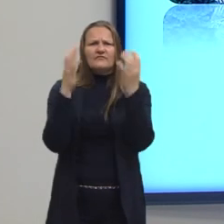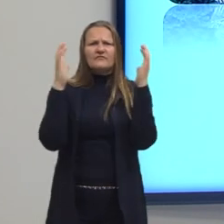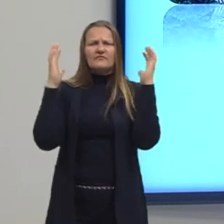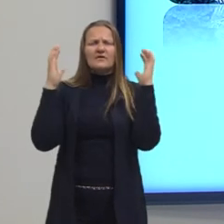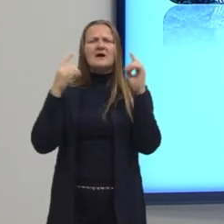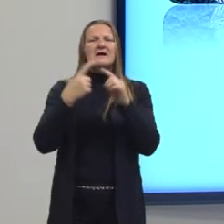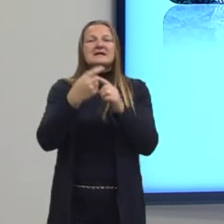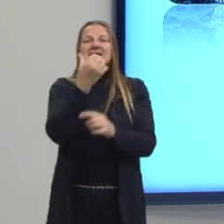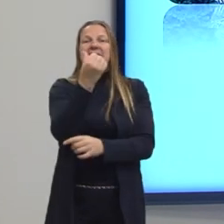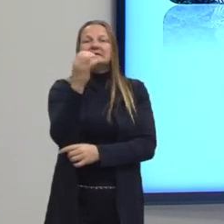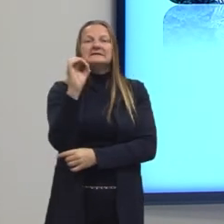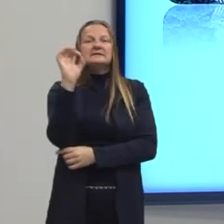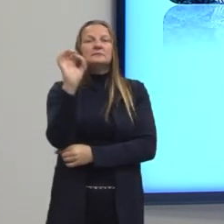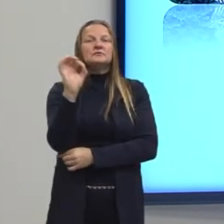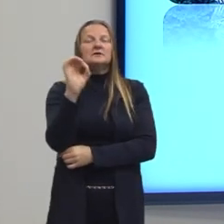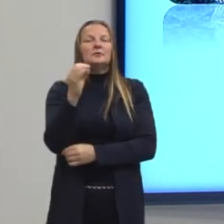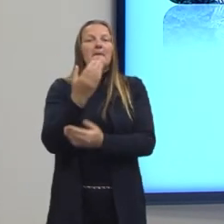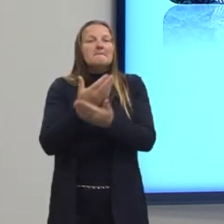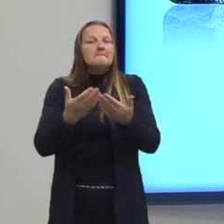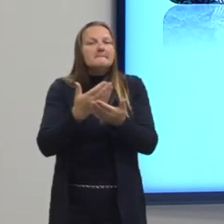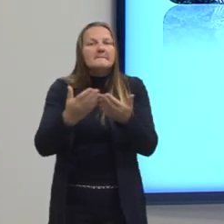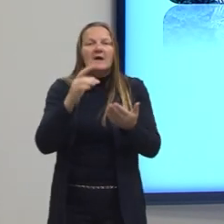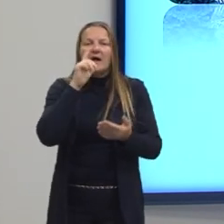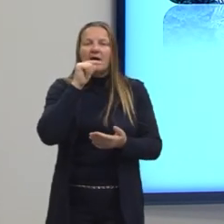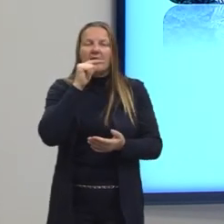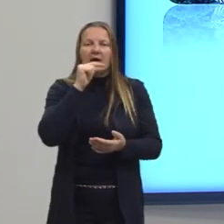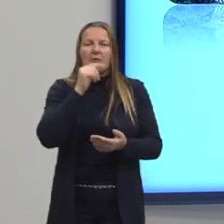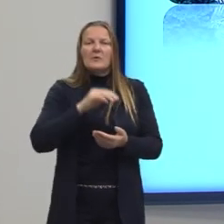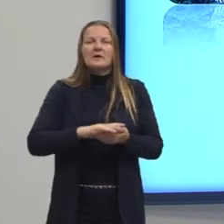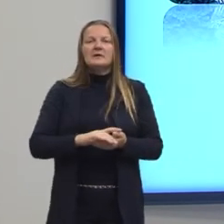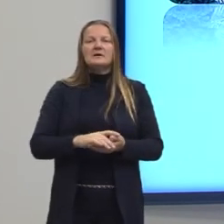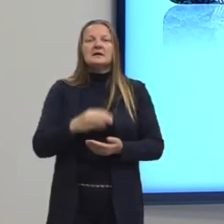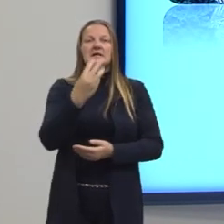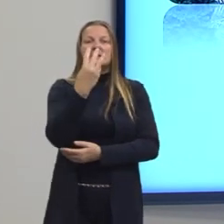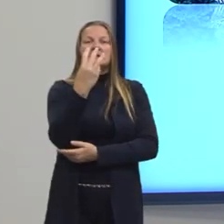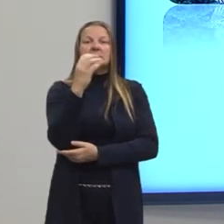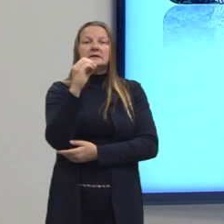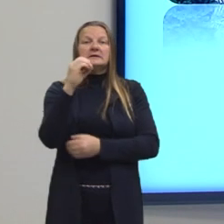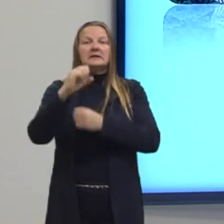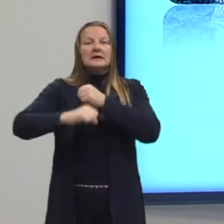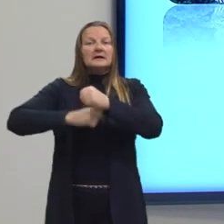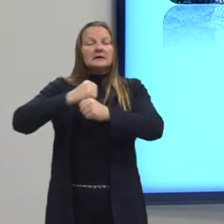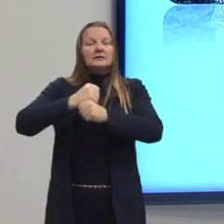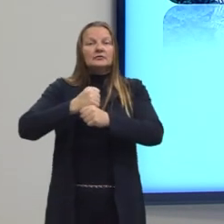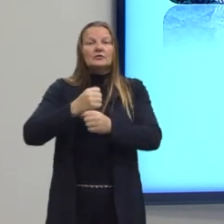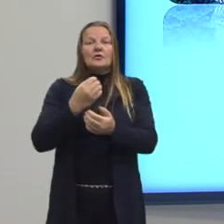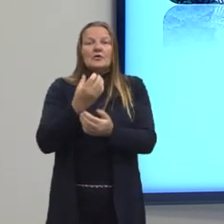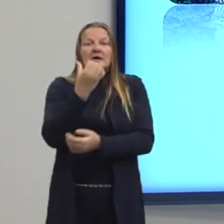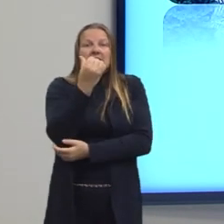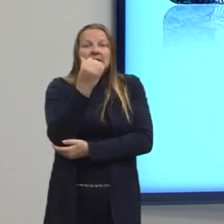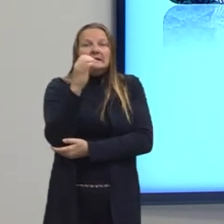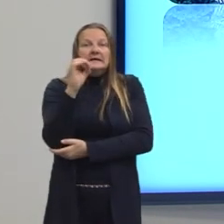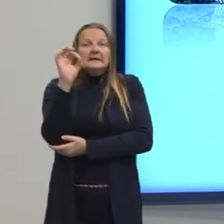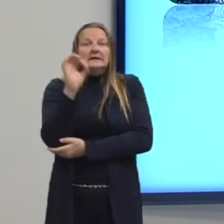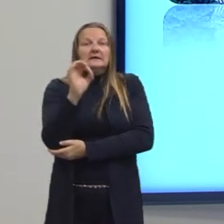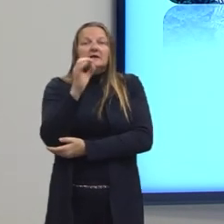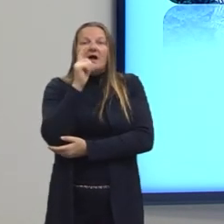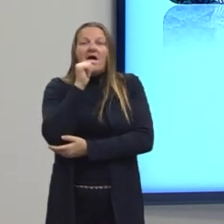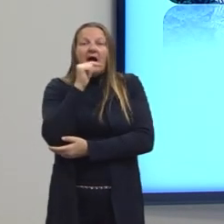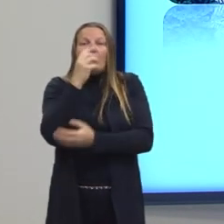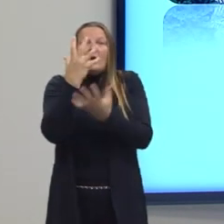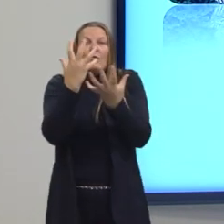% da área original do bioma, no período de apenas 30 anos. Então, no período de 30 anos, gente,